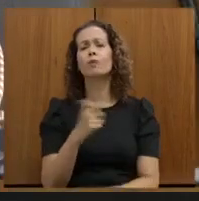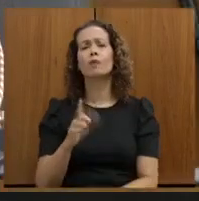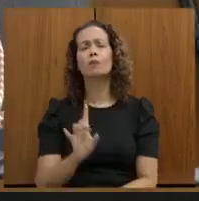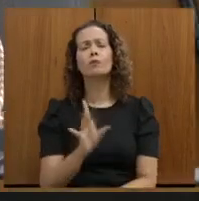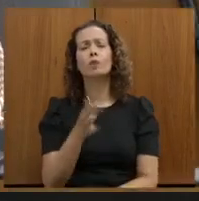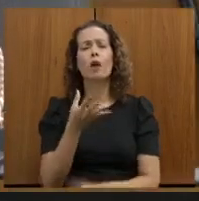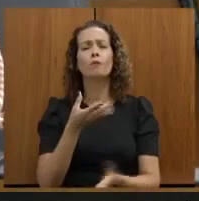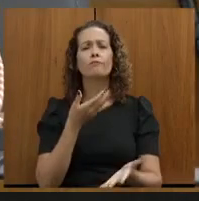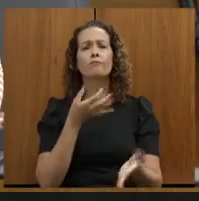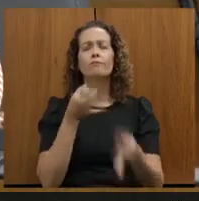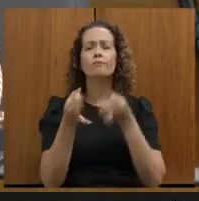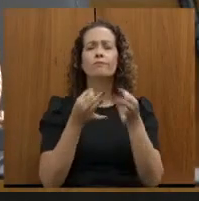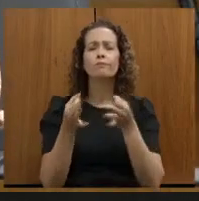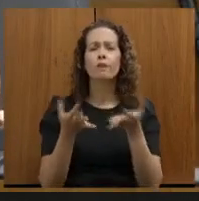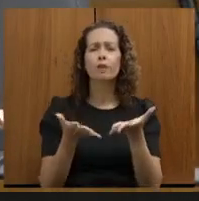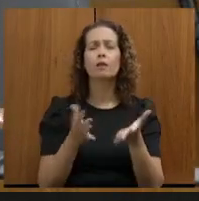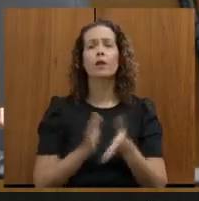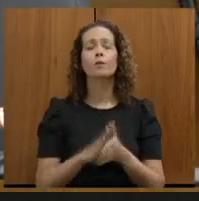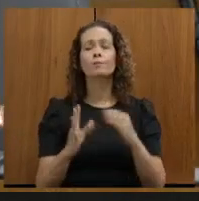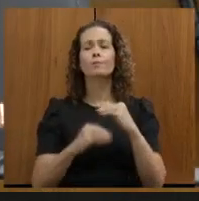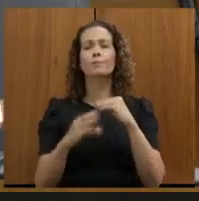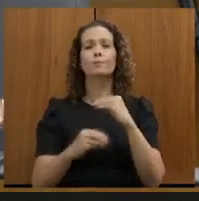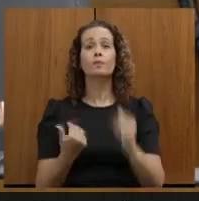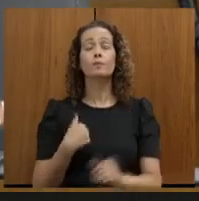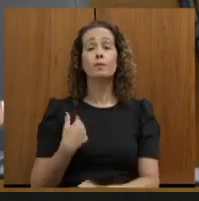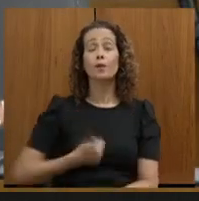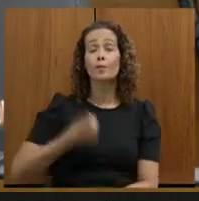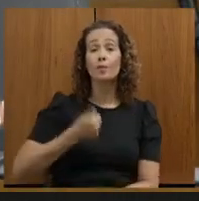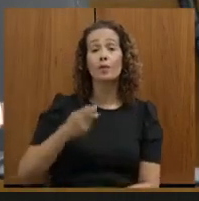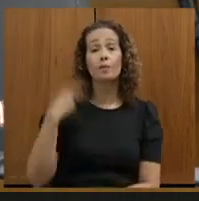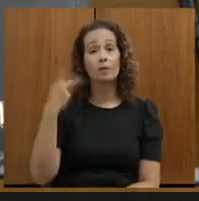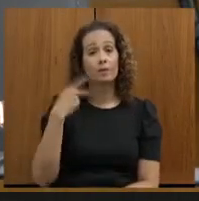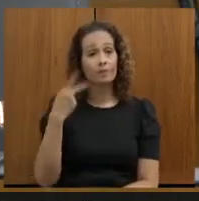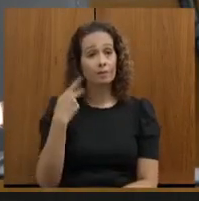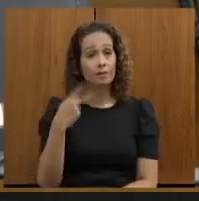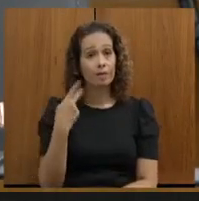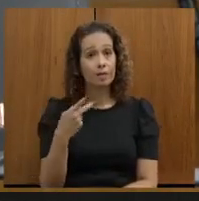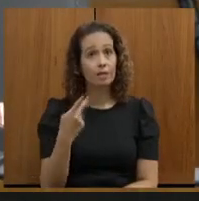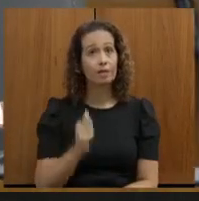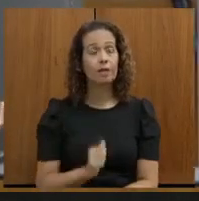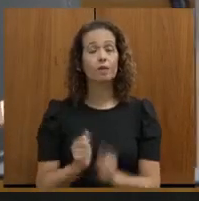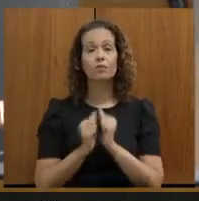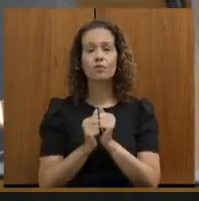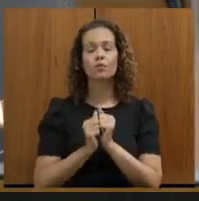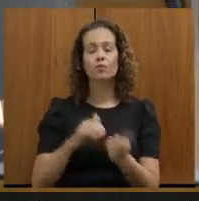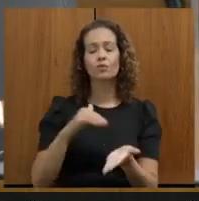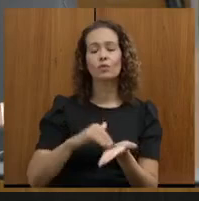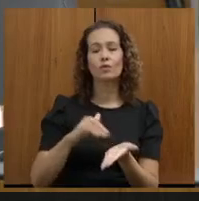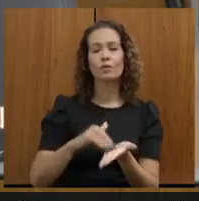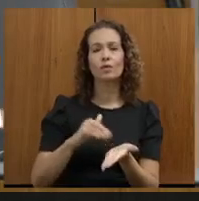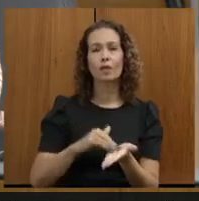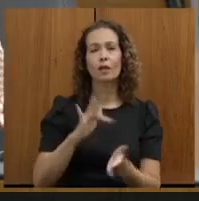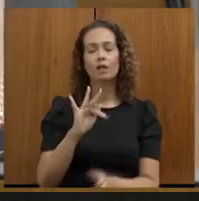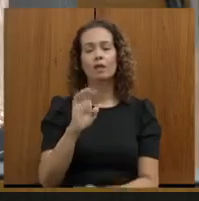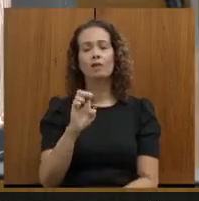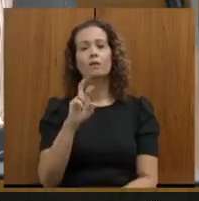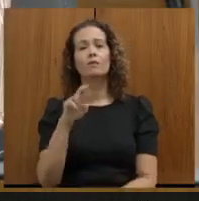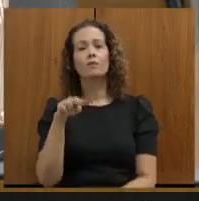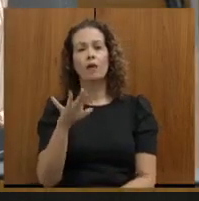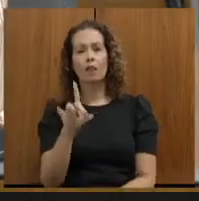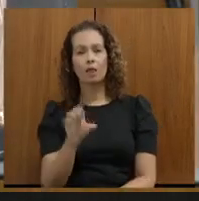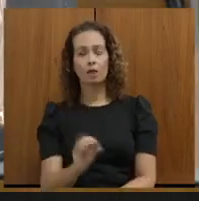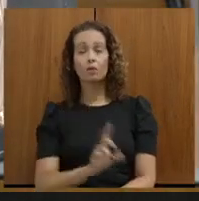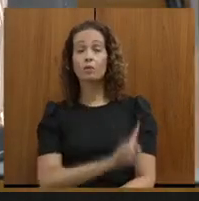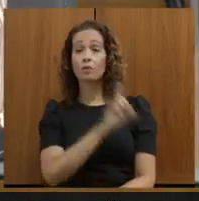Eu vou contar aqui uma história. Eu fui a primeira parlamentar a estar com o secretário Fernando Marcato. No dia que ele veio,